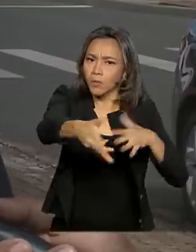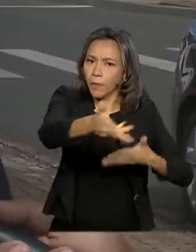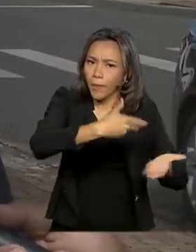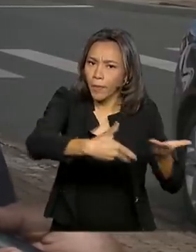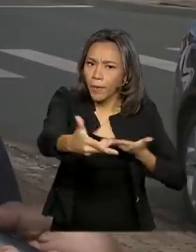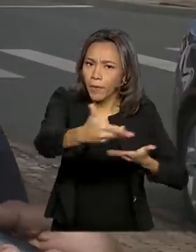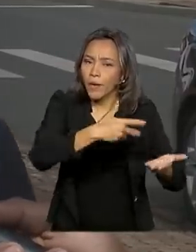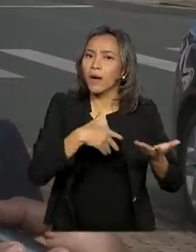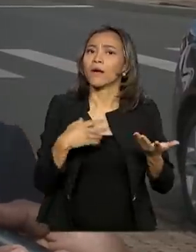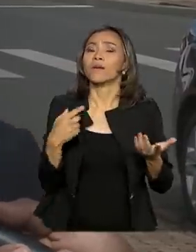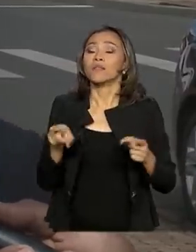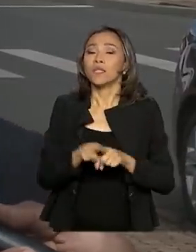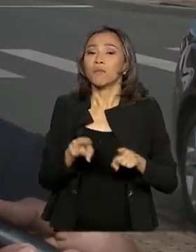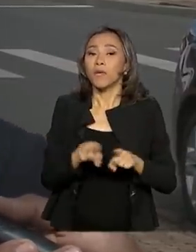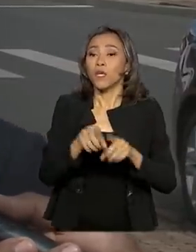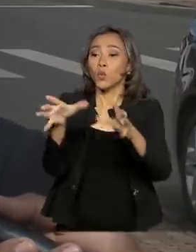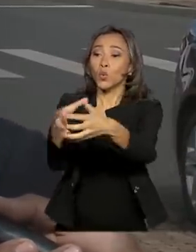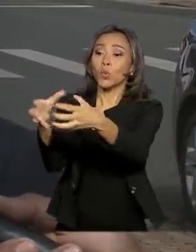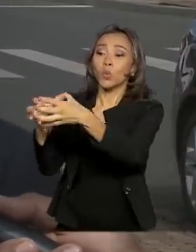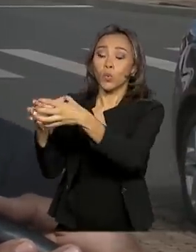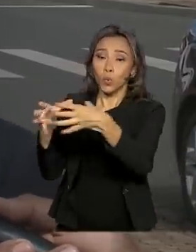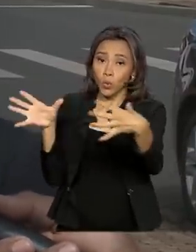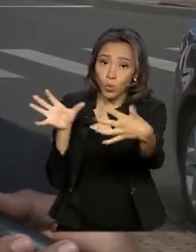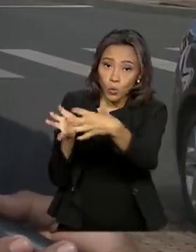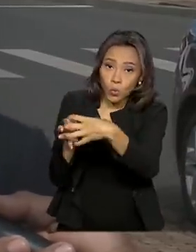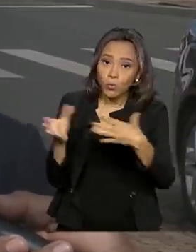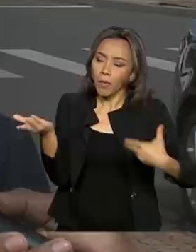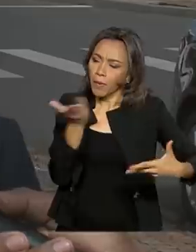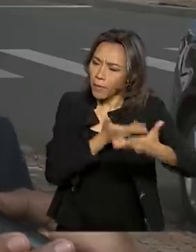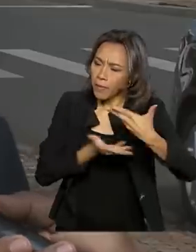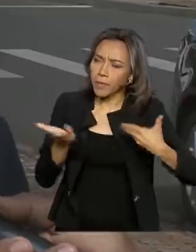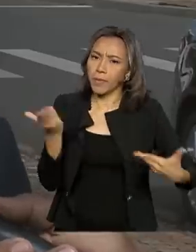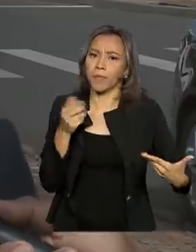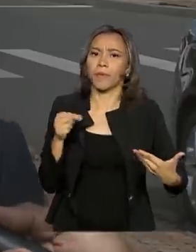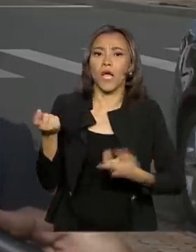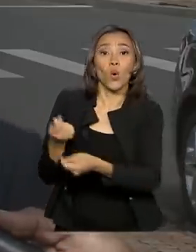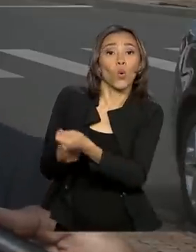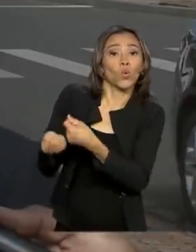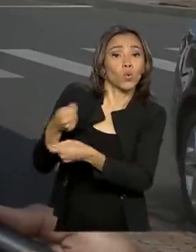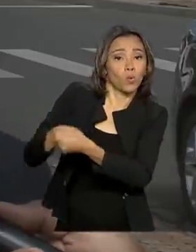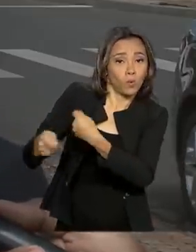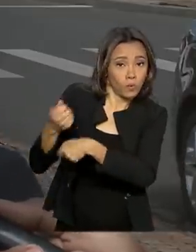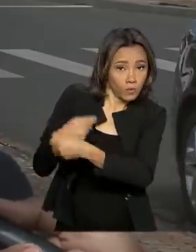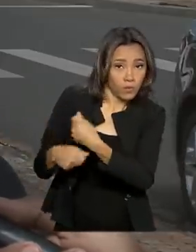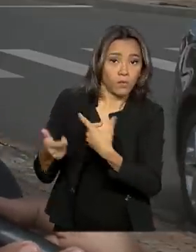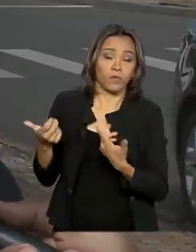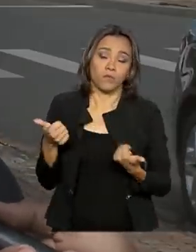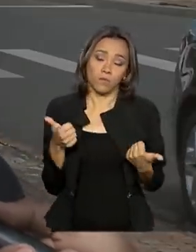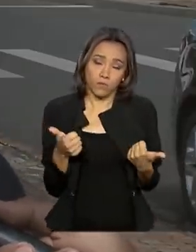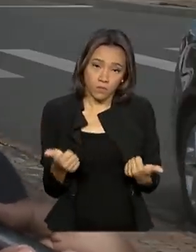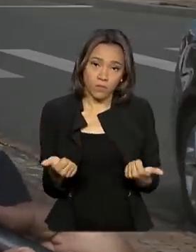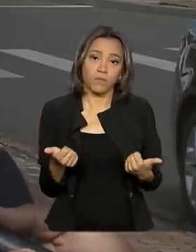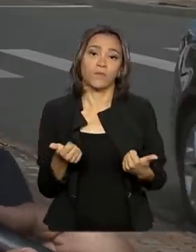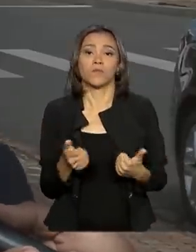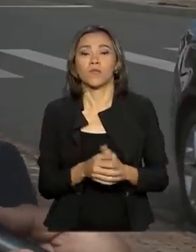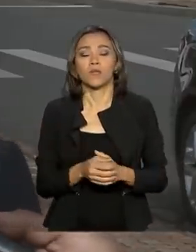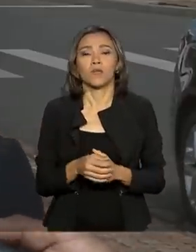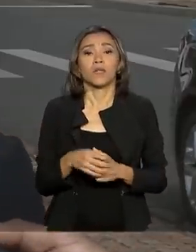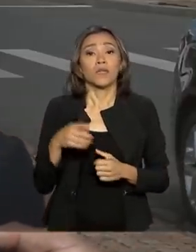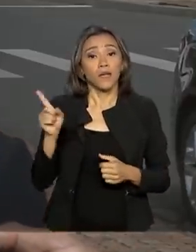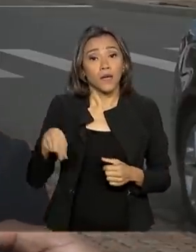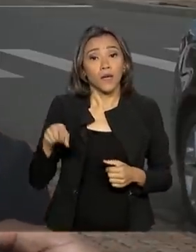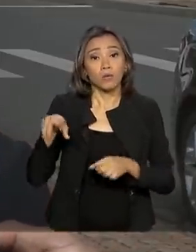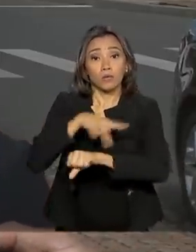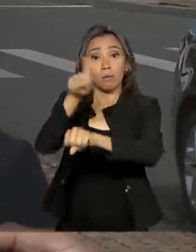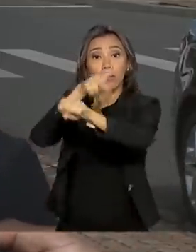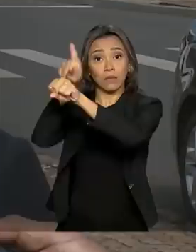governo e agentes econômicos, exatamente no padrão dos 36 maiores e melhores países do mundo, que são os